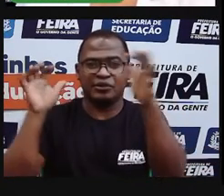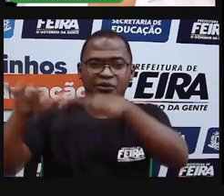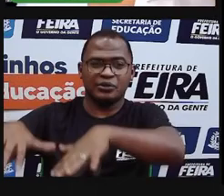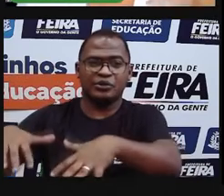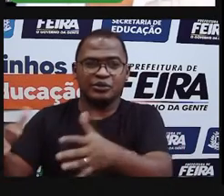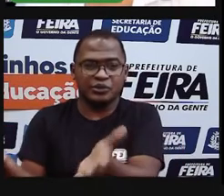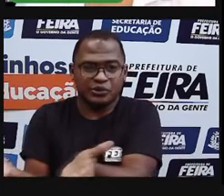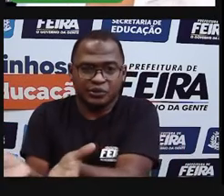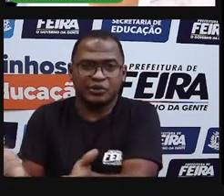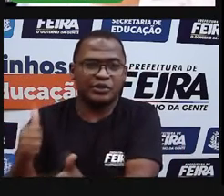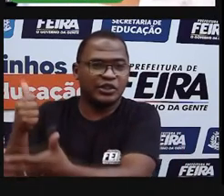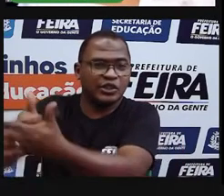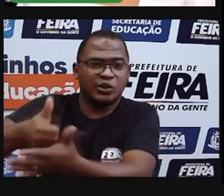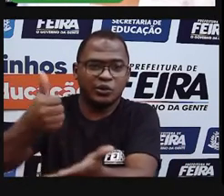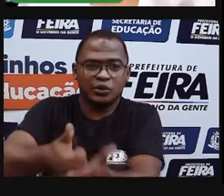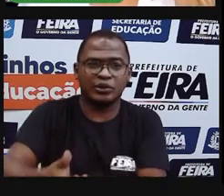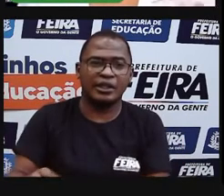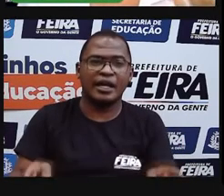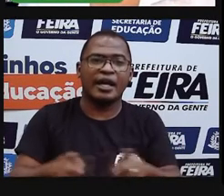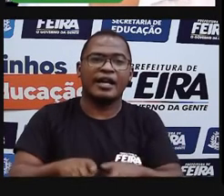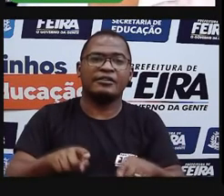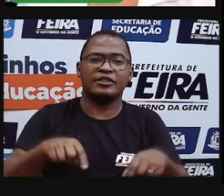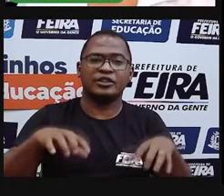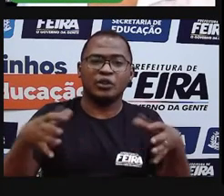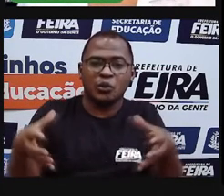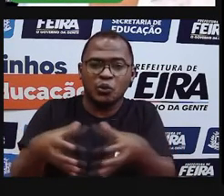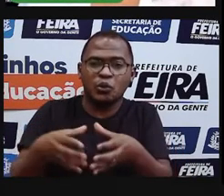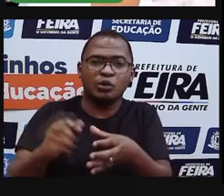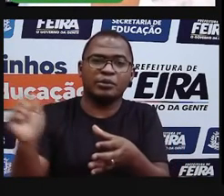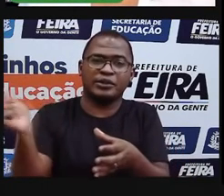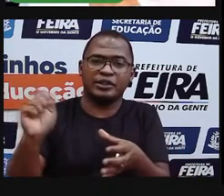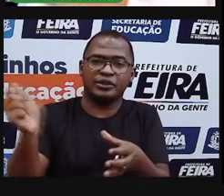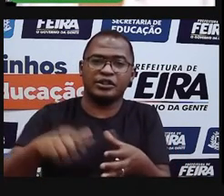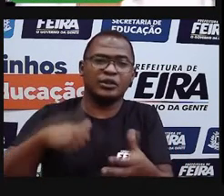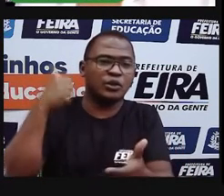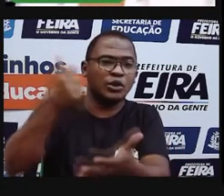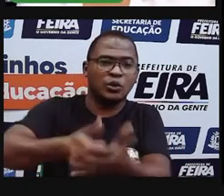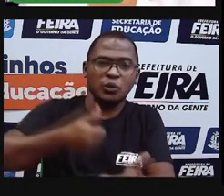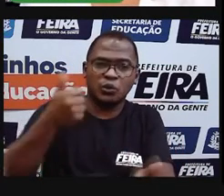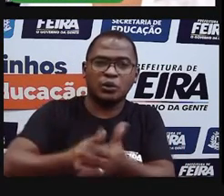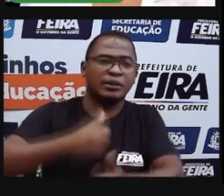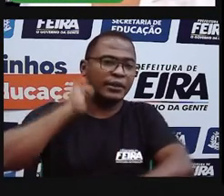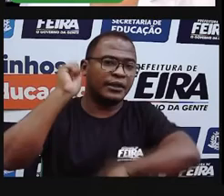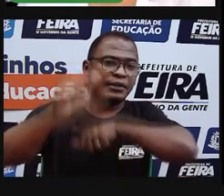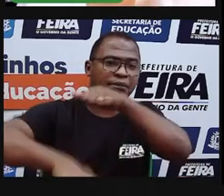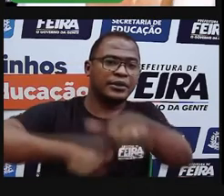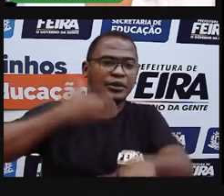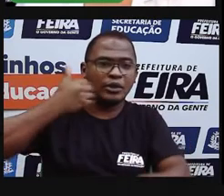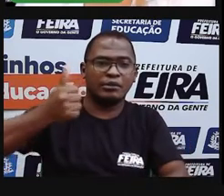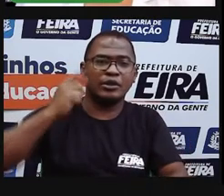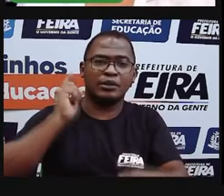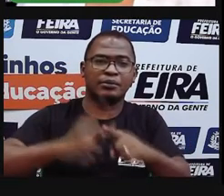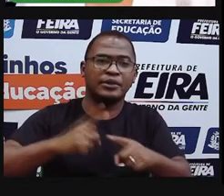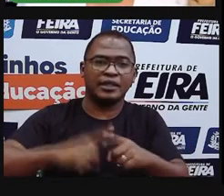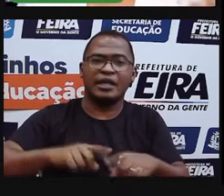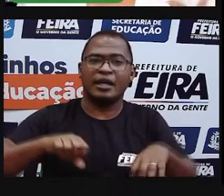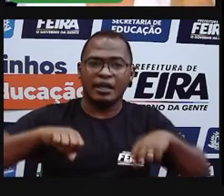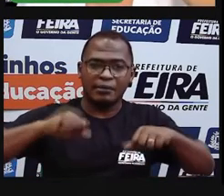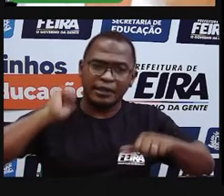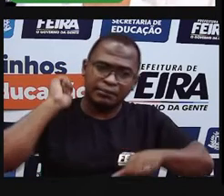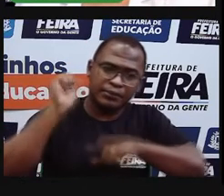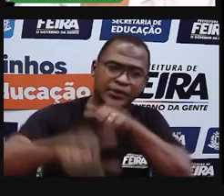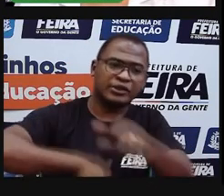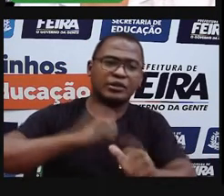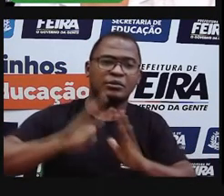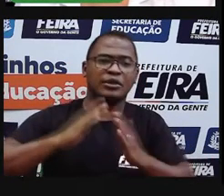as associações lutando pelo bem comum daquele local, para ter uma melhoria na qualidade da educação, para